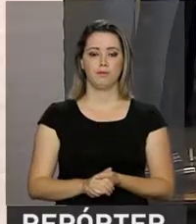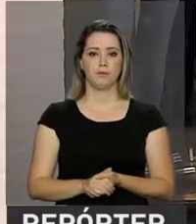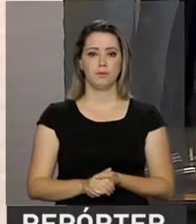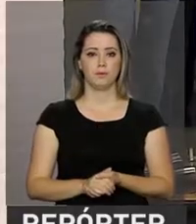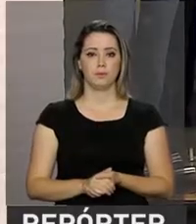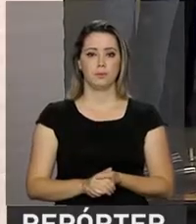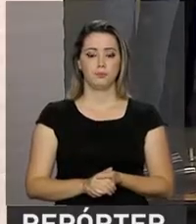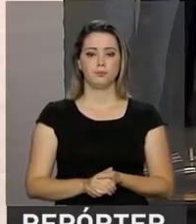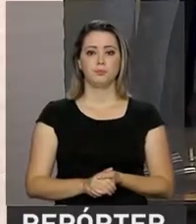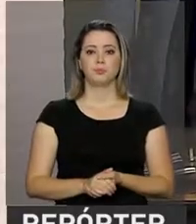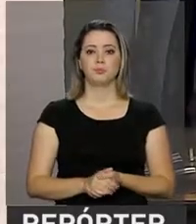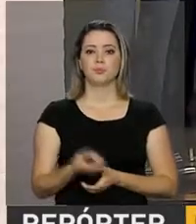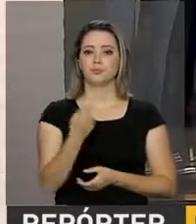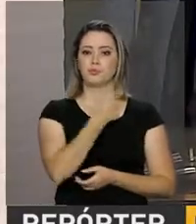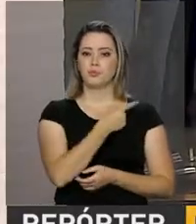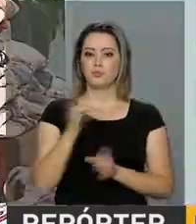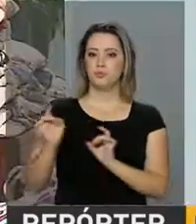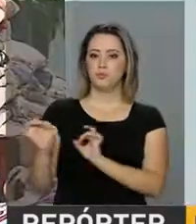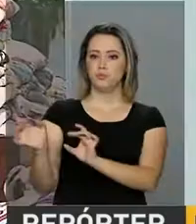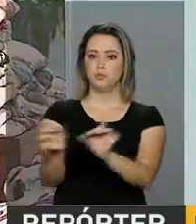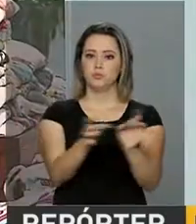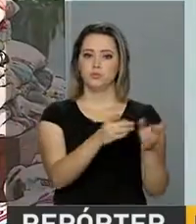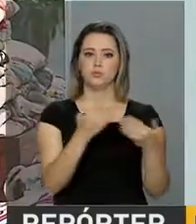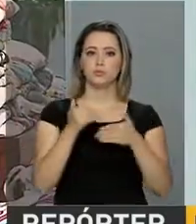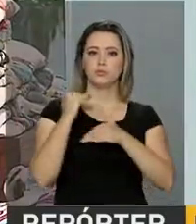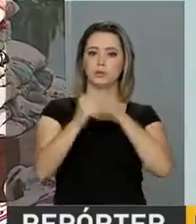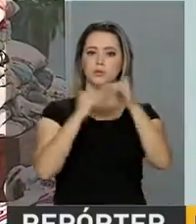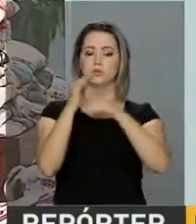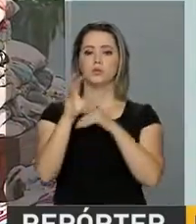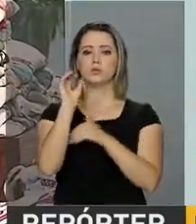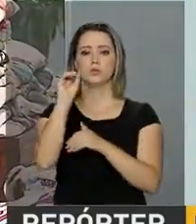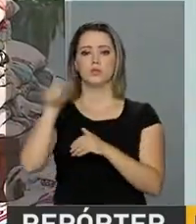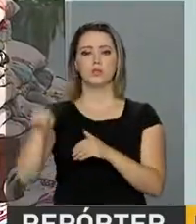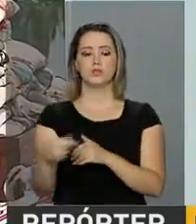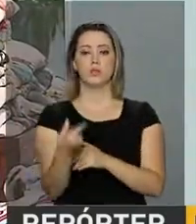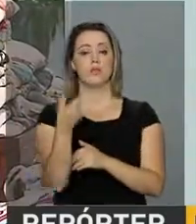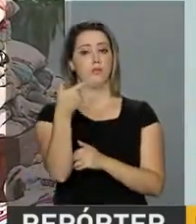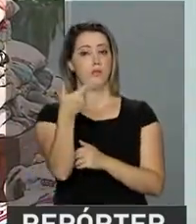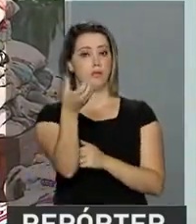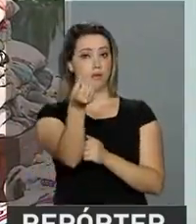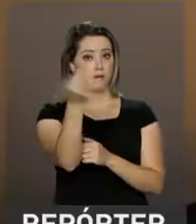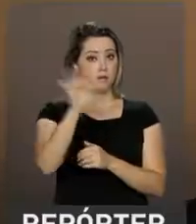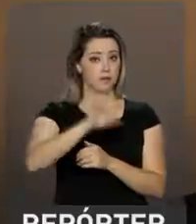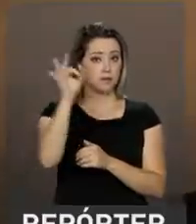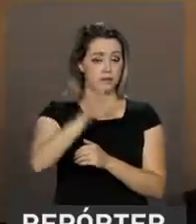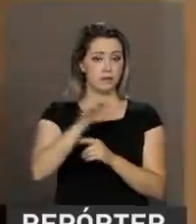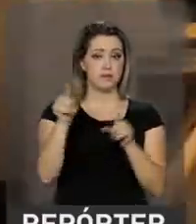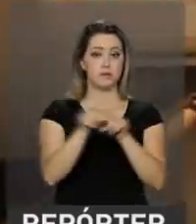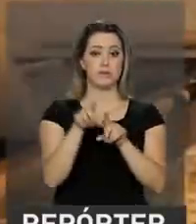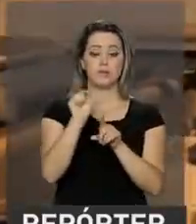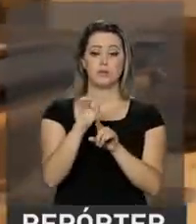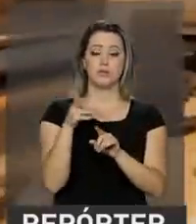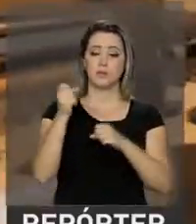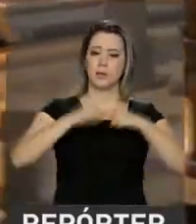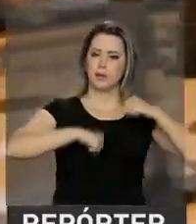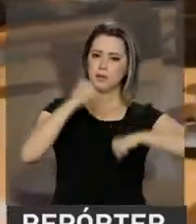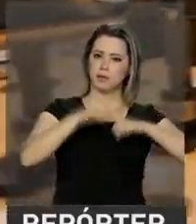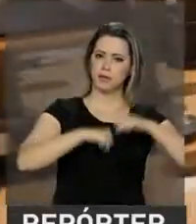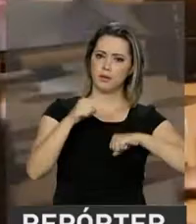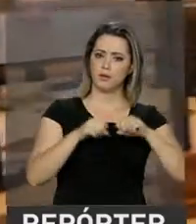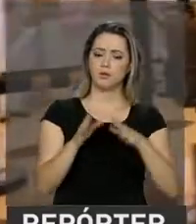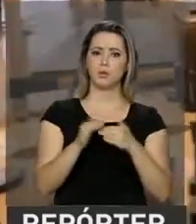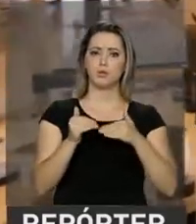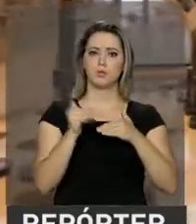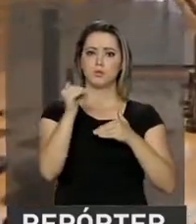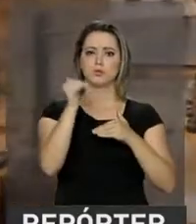O resultado do comércio, que cresceu 0,6% em abril com relação a março, e da indústria, que teve aumento de